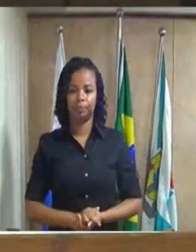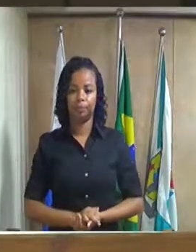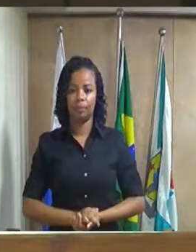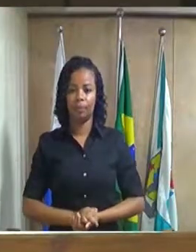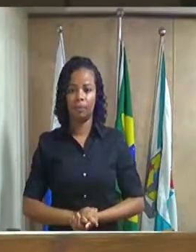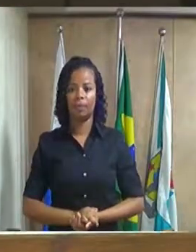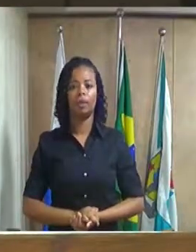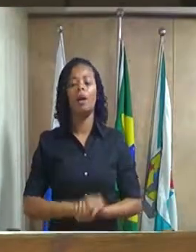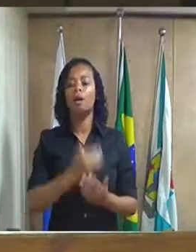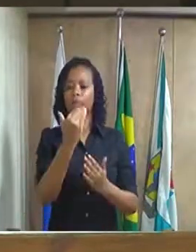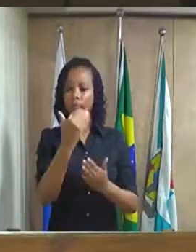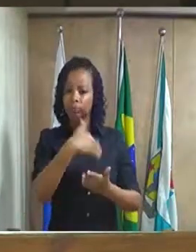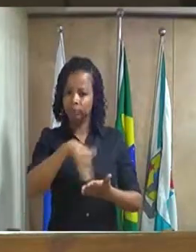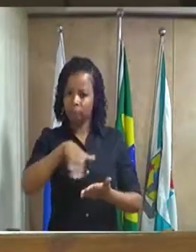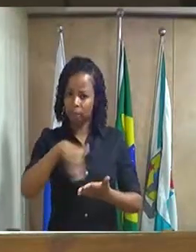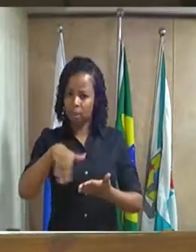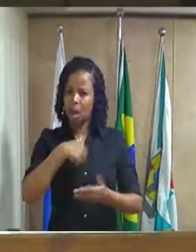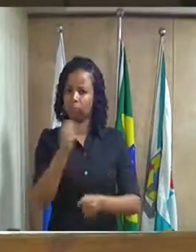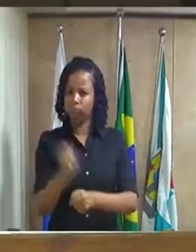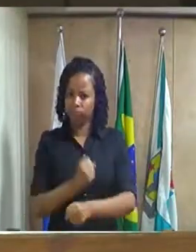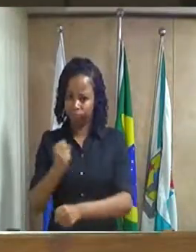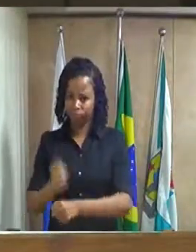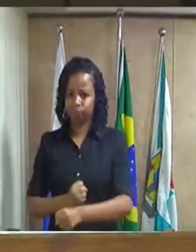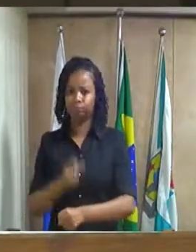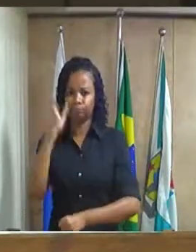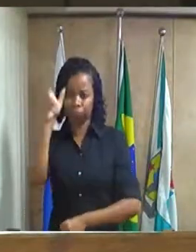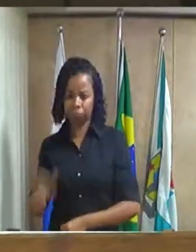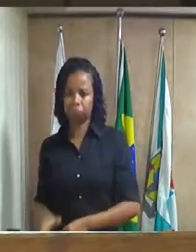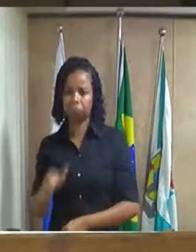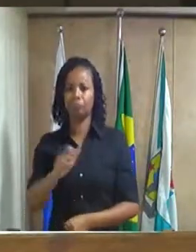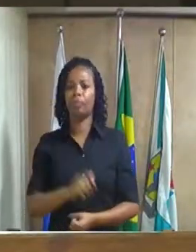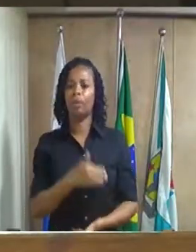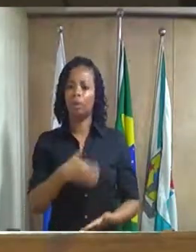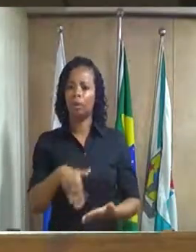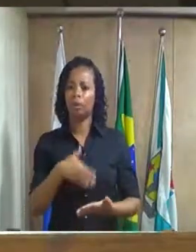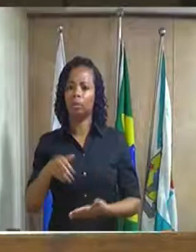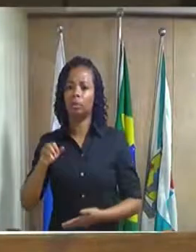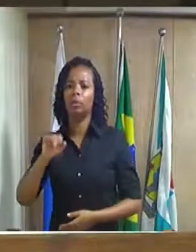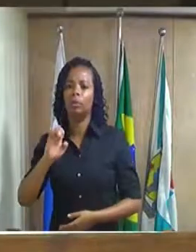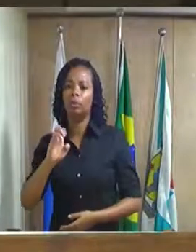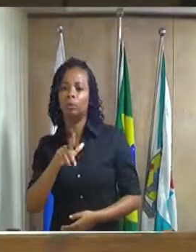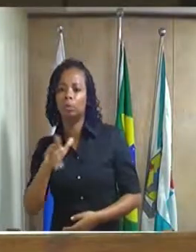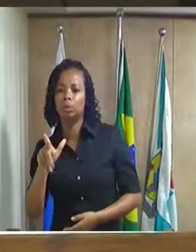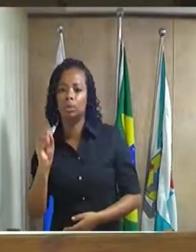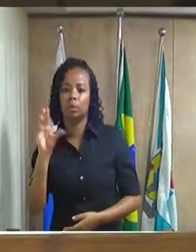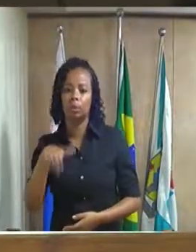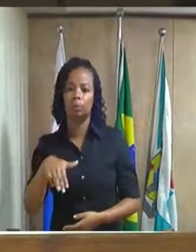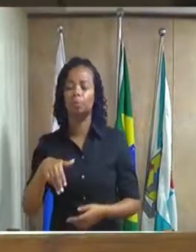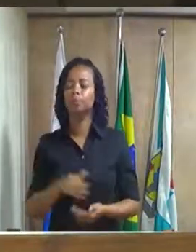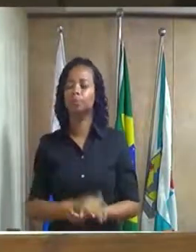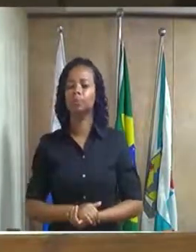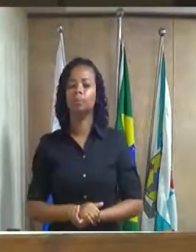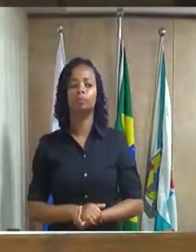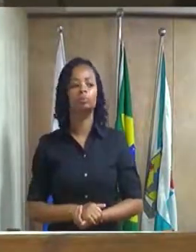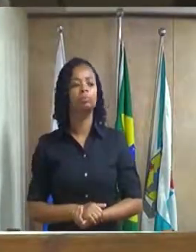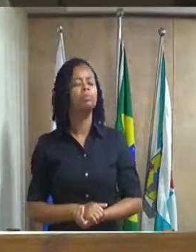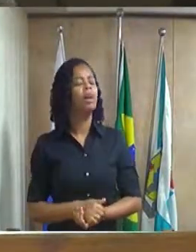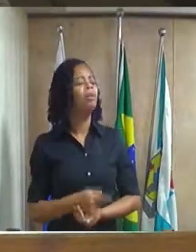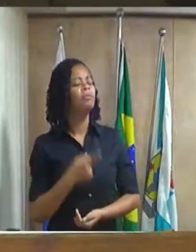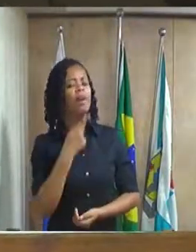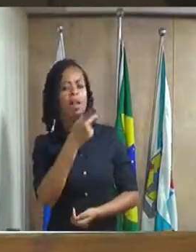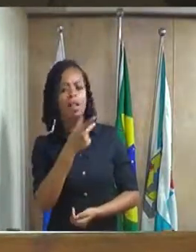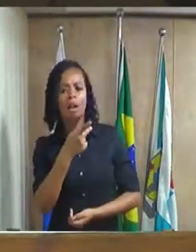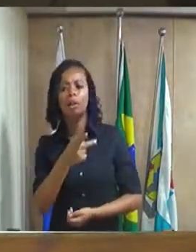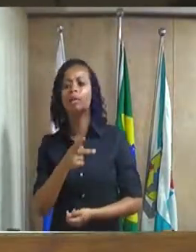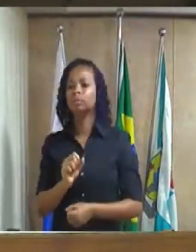ao secretário de Obras, secretário Grilo. Olivan, e é como